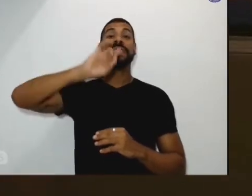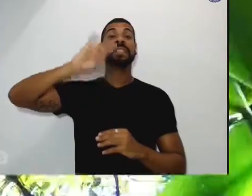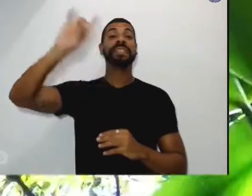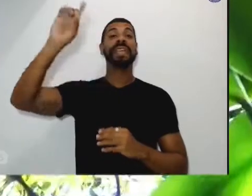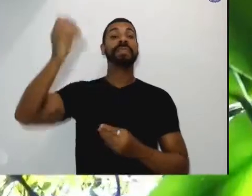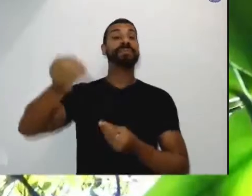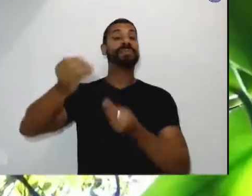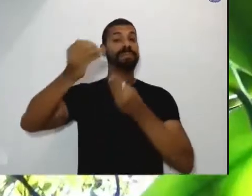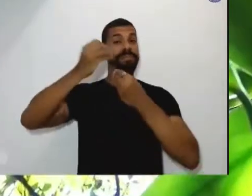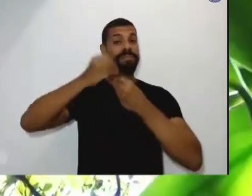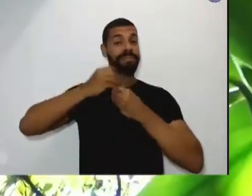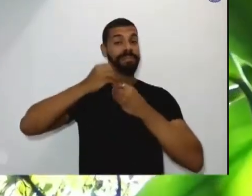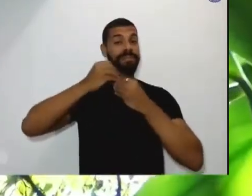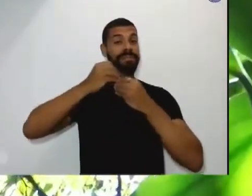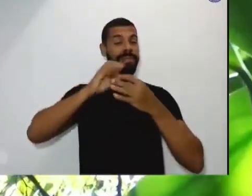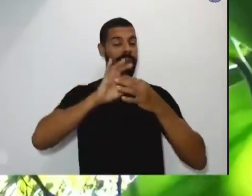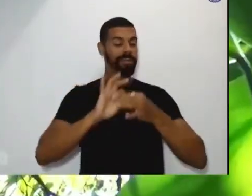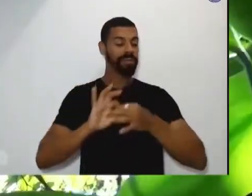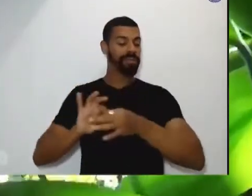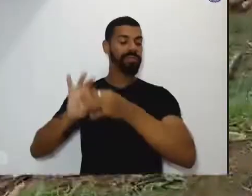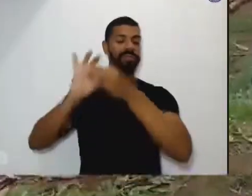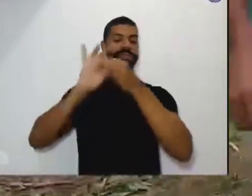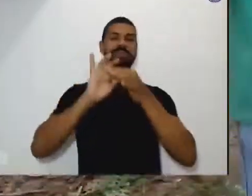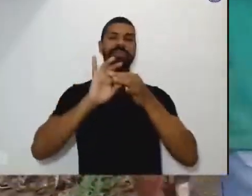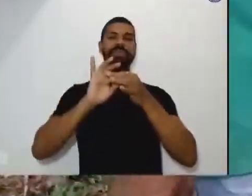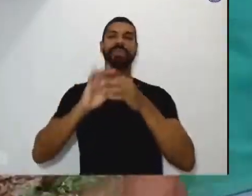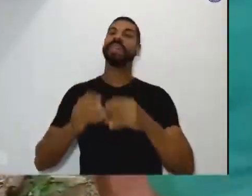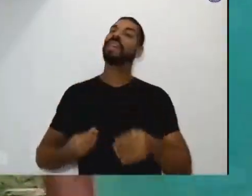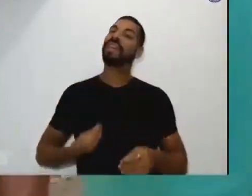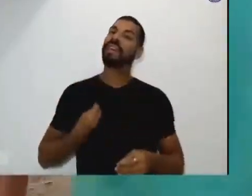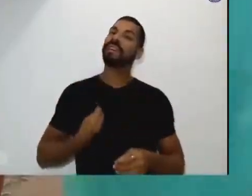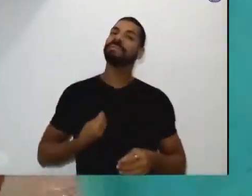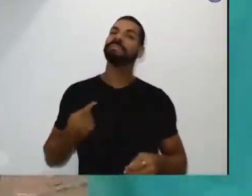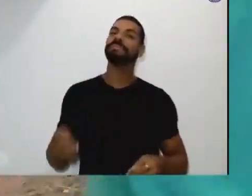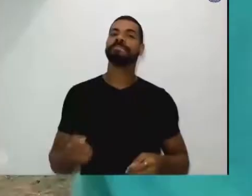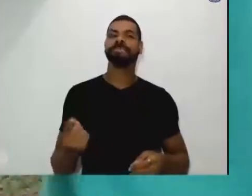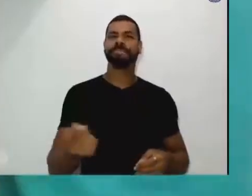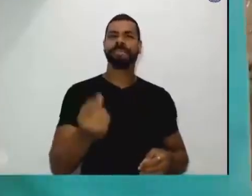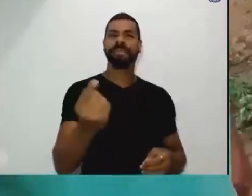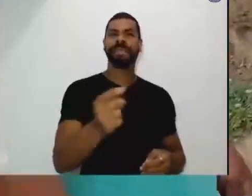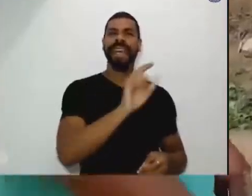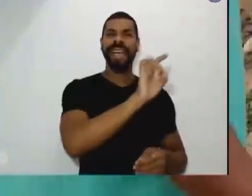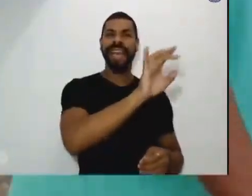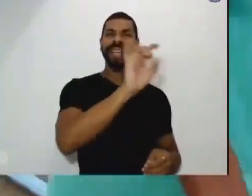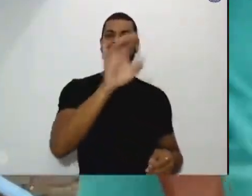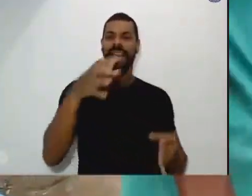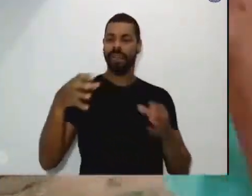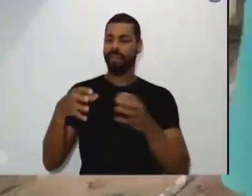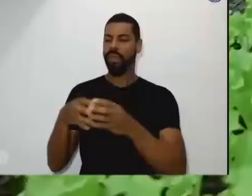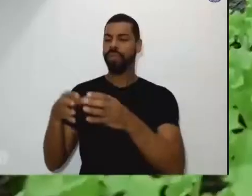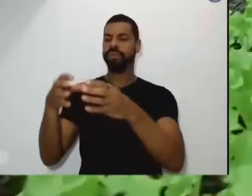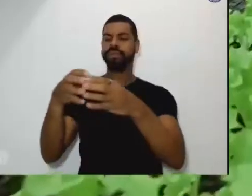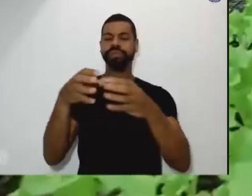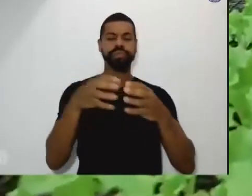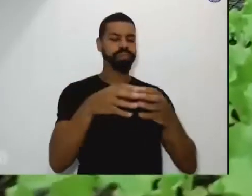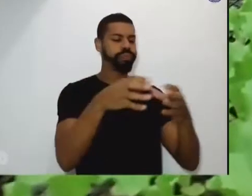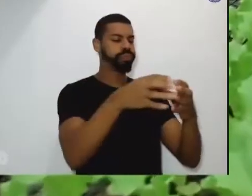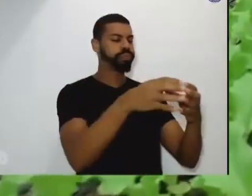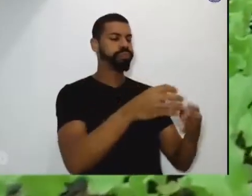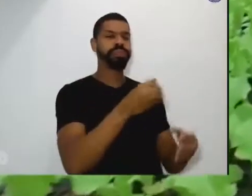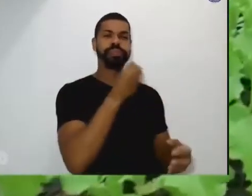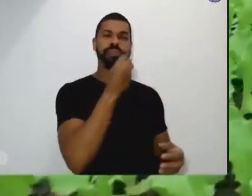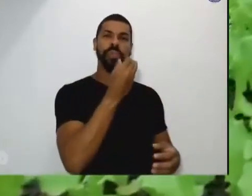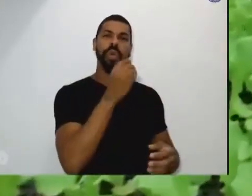comunhão, à harmonia e à vida fraterna. Cada comunidade pode tomar da bondade da terra aquilo que